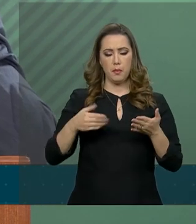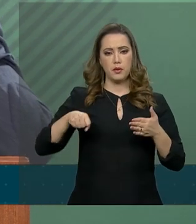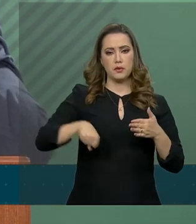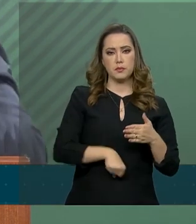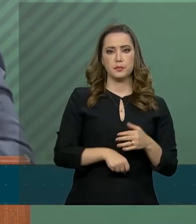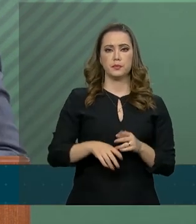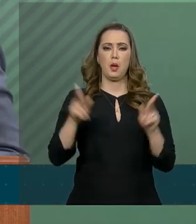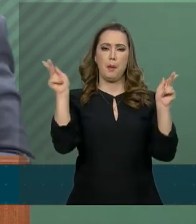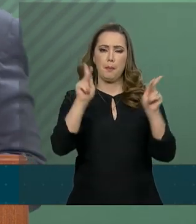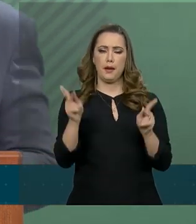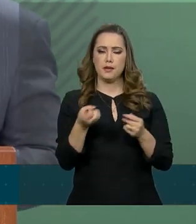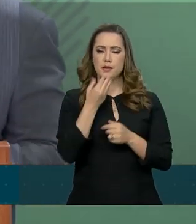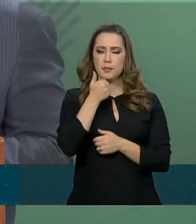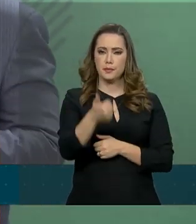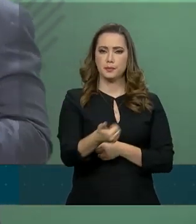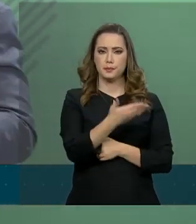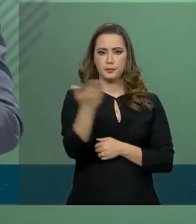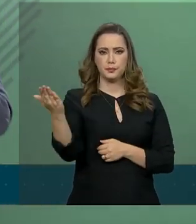Quase bem para vocês.